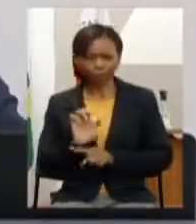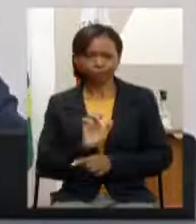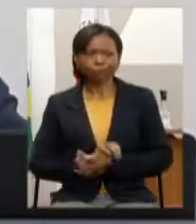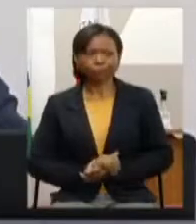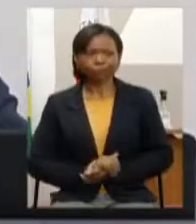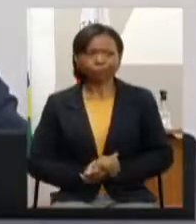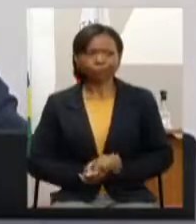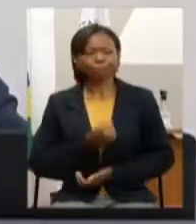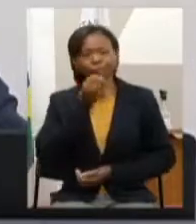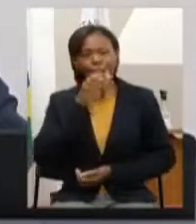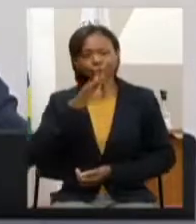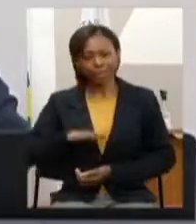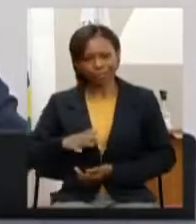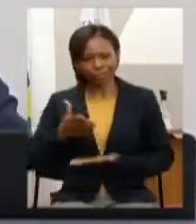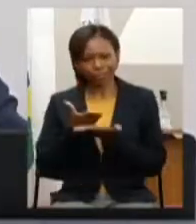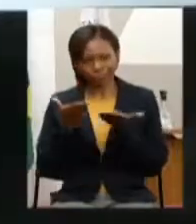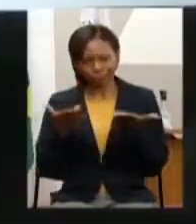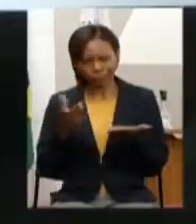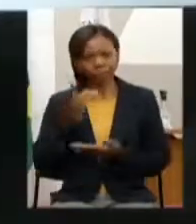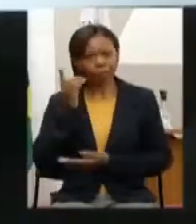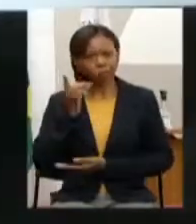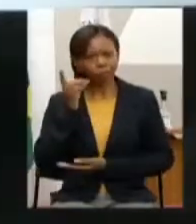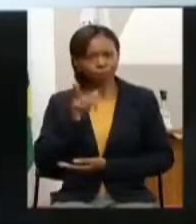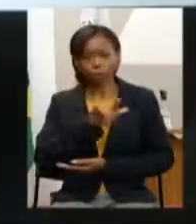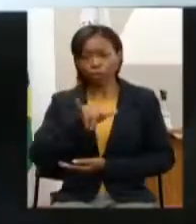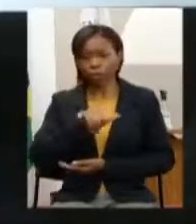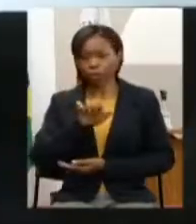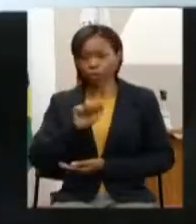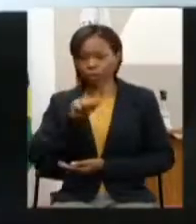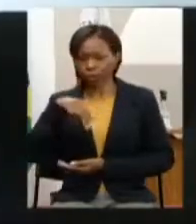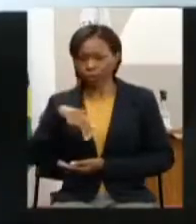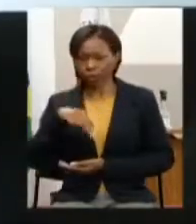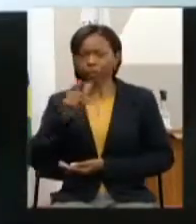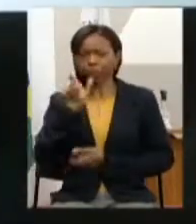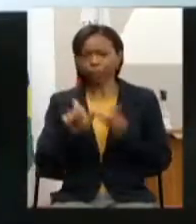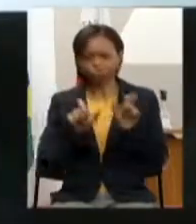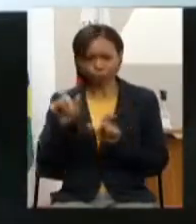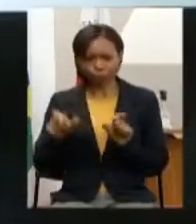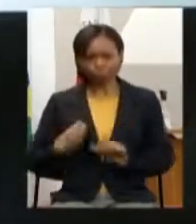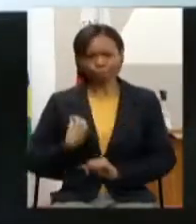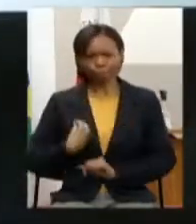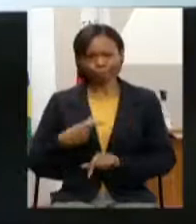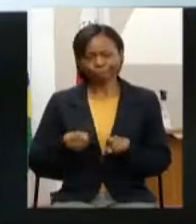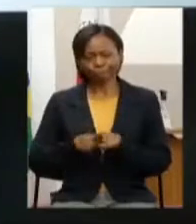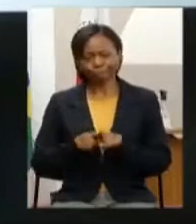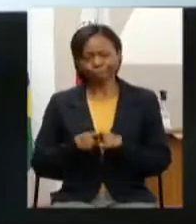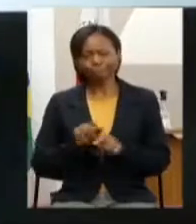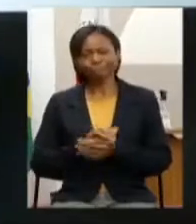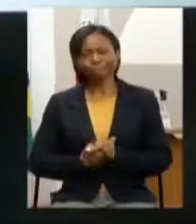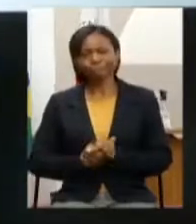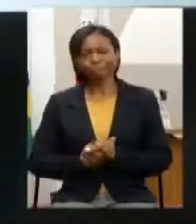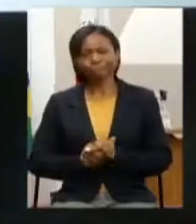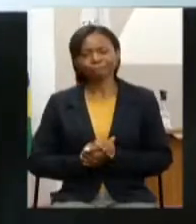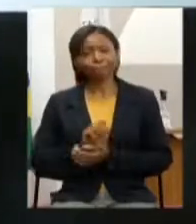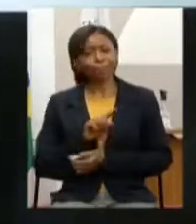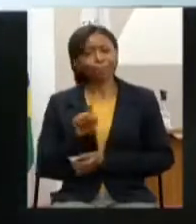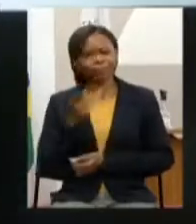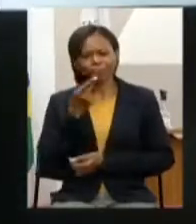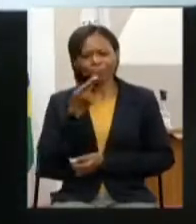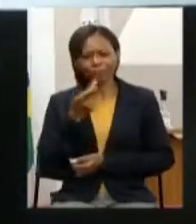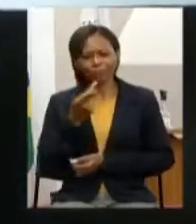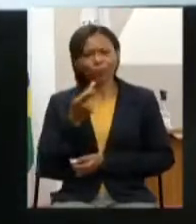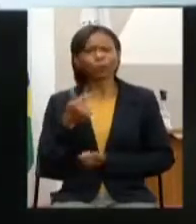Boa tarde deputado Jean demais presentes como o Felipe comentou a gente